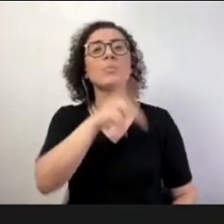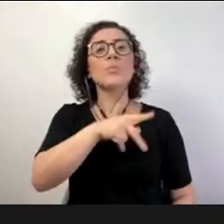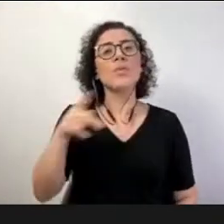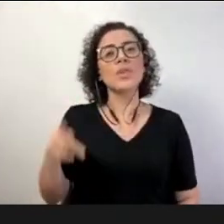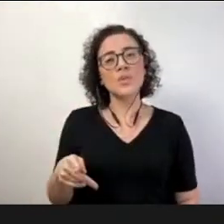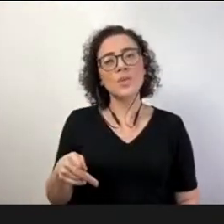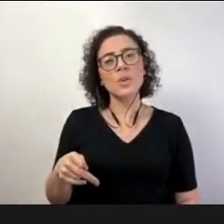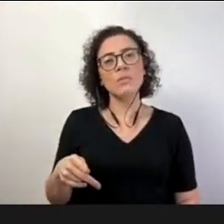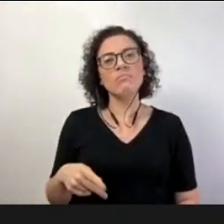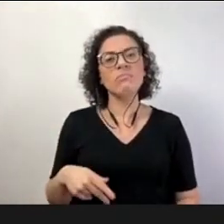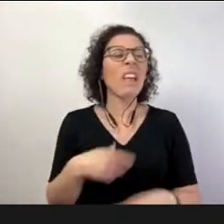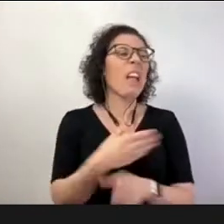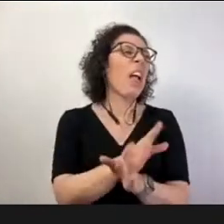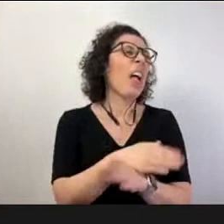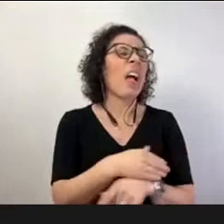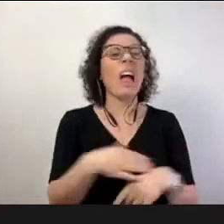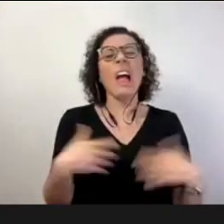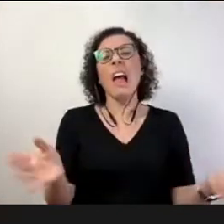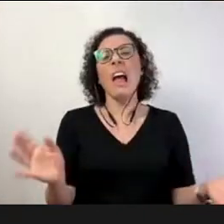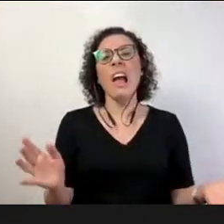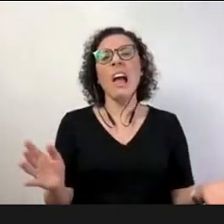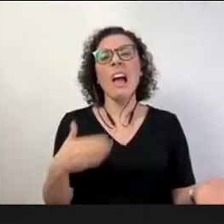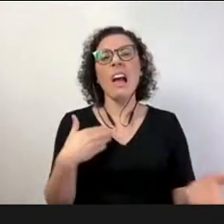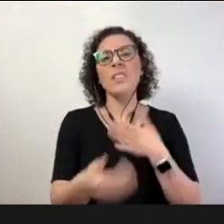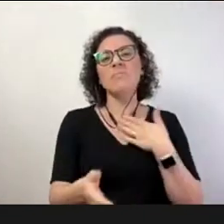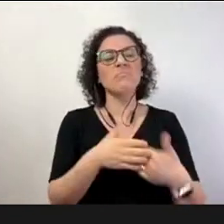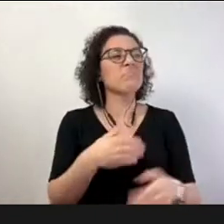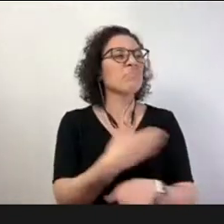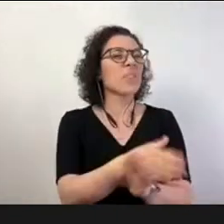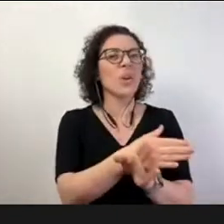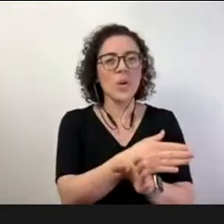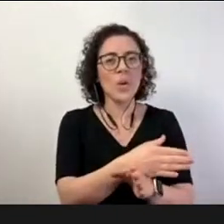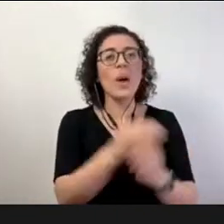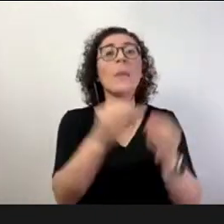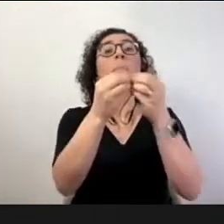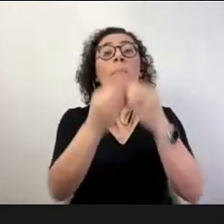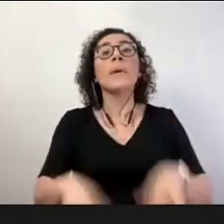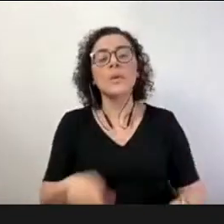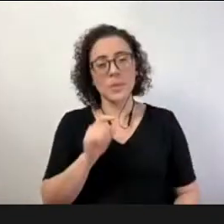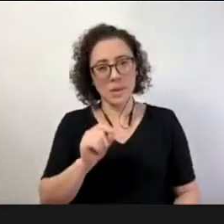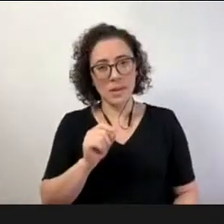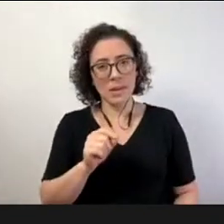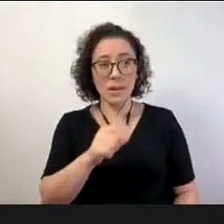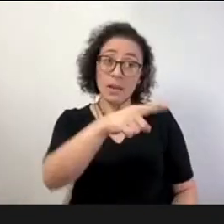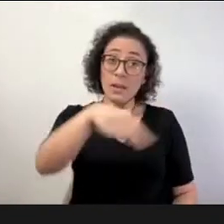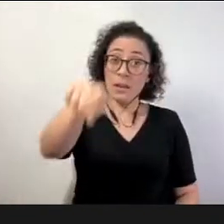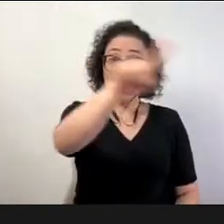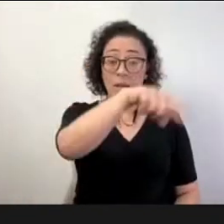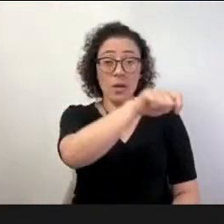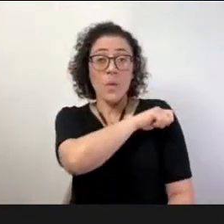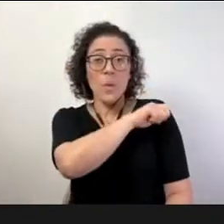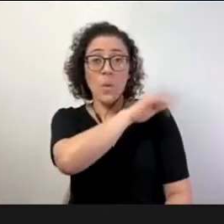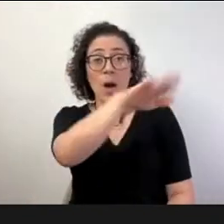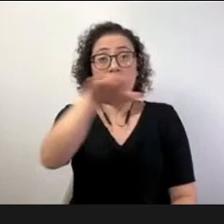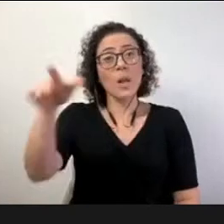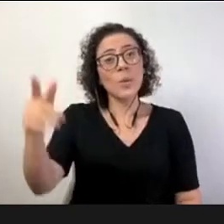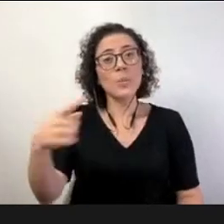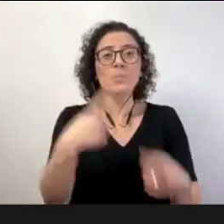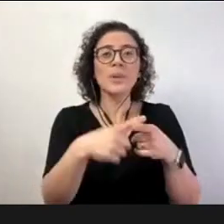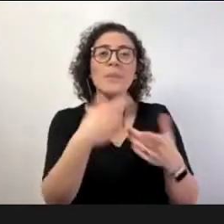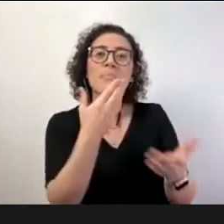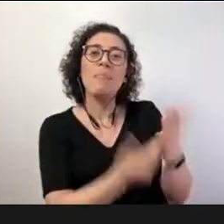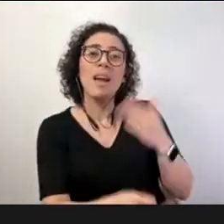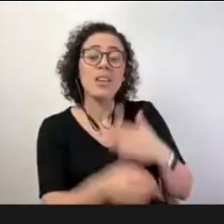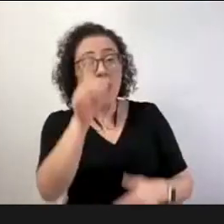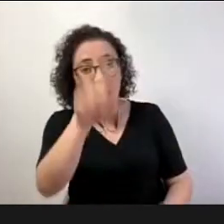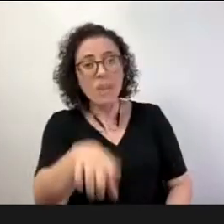são os seus alunos que não conseguem ver completamente contemplados os seus direitos humanos portanto